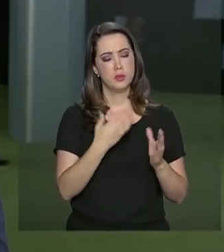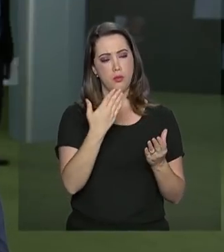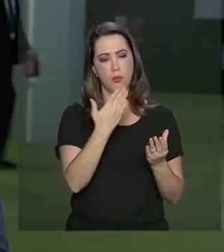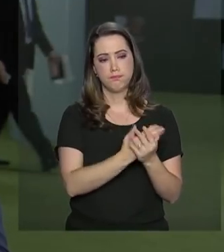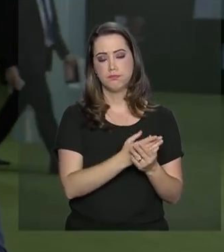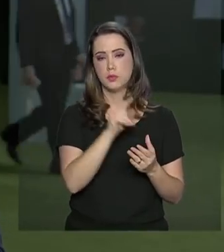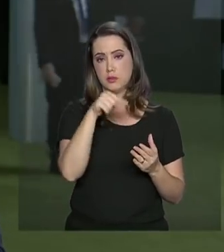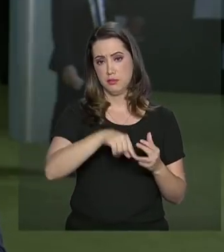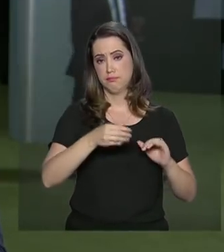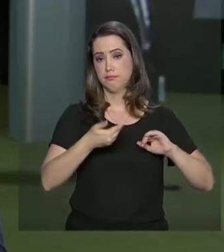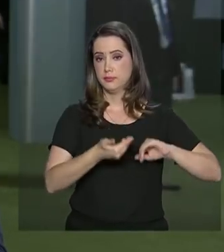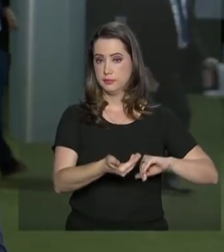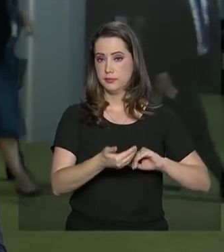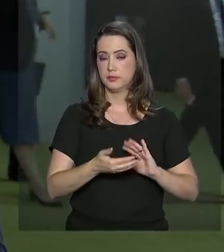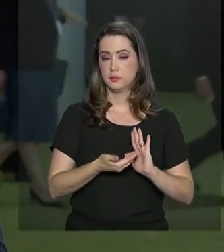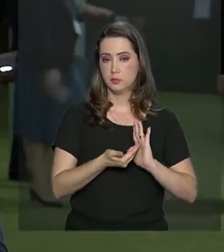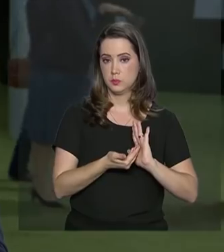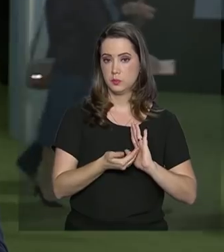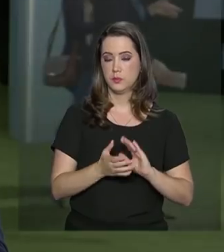aqui na Câmara dos Deputados.